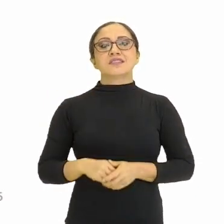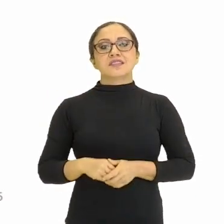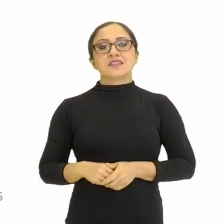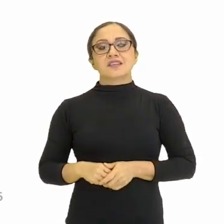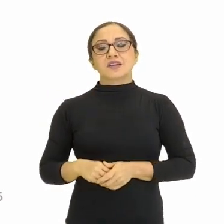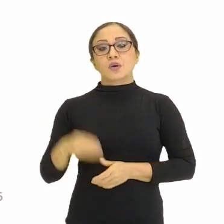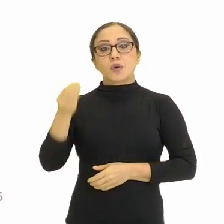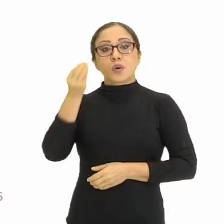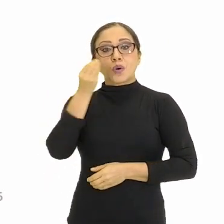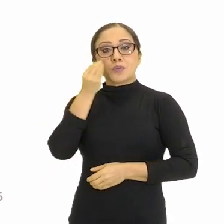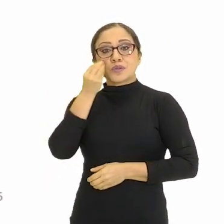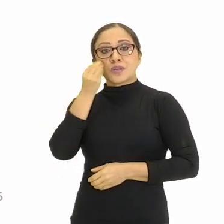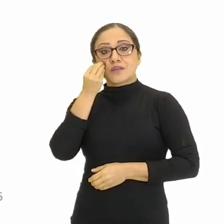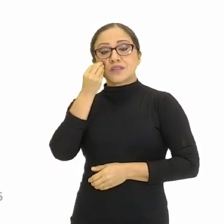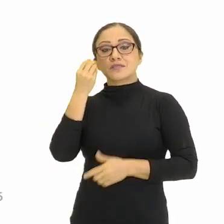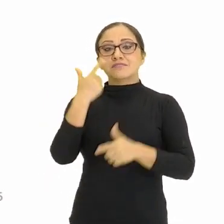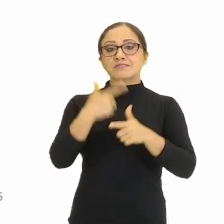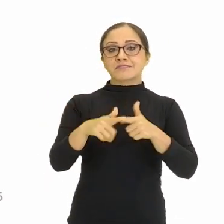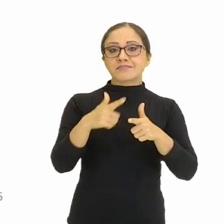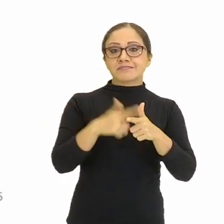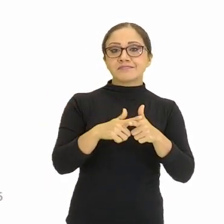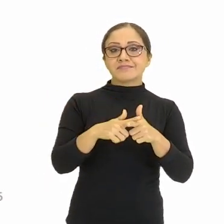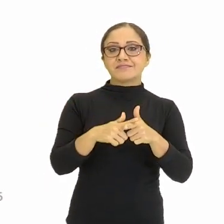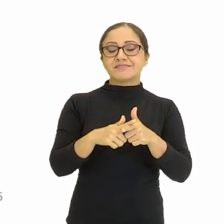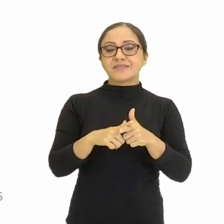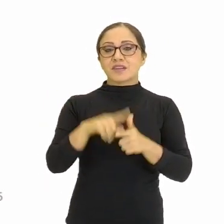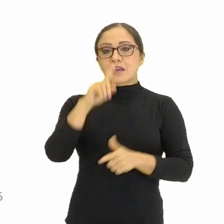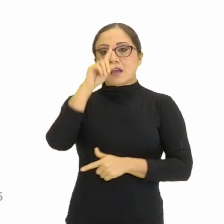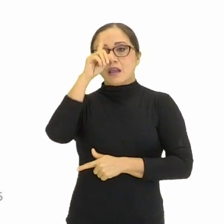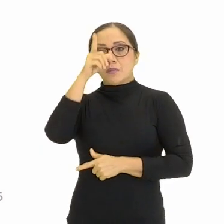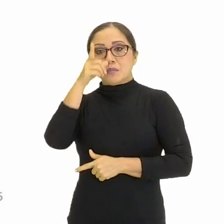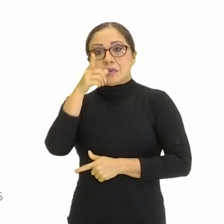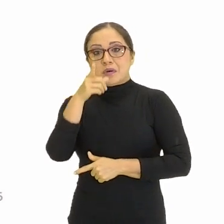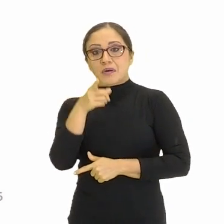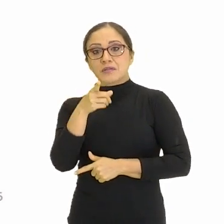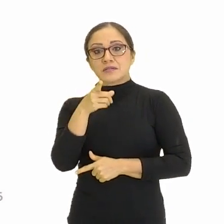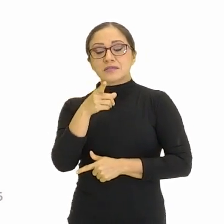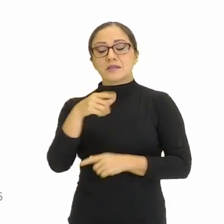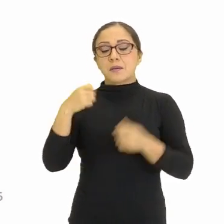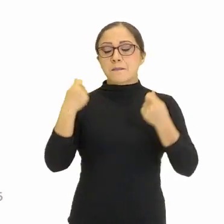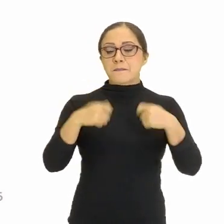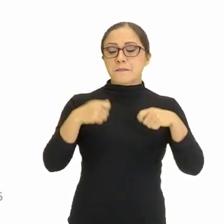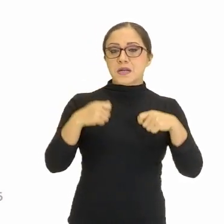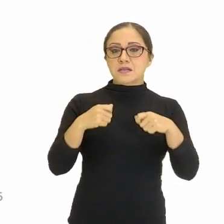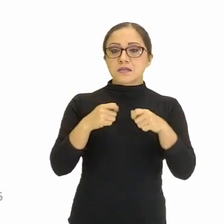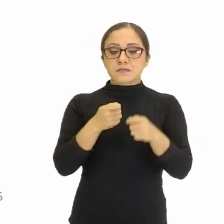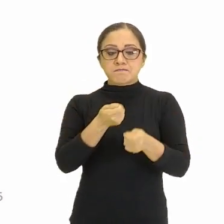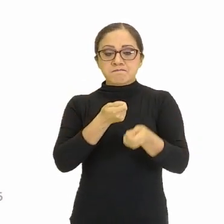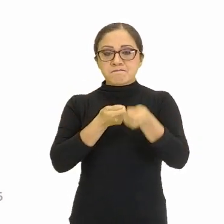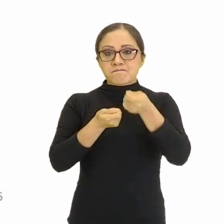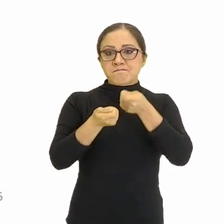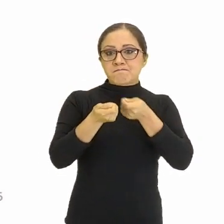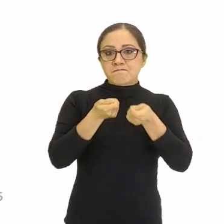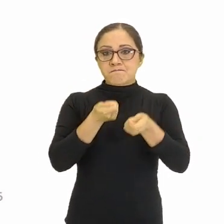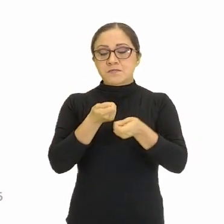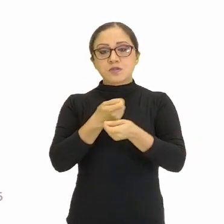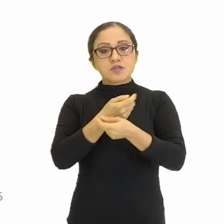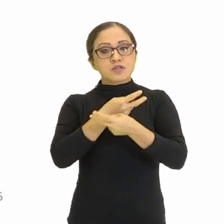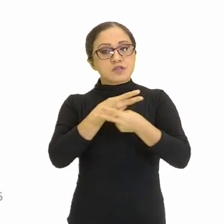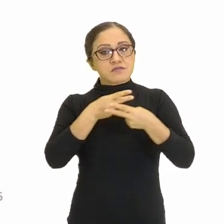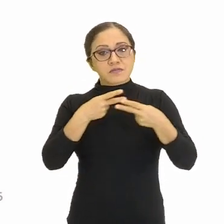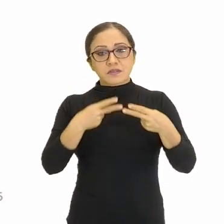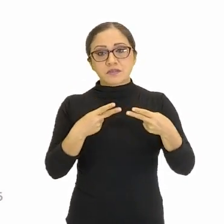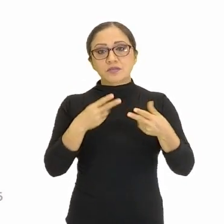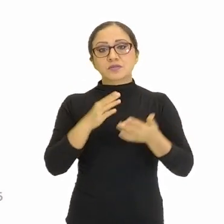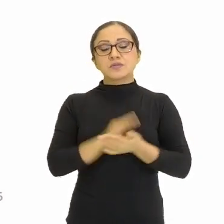levantamento de hipótese. Para esse levantamento de hipótese, há necessidade de um controle de variável, tá? E